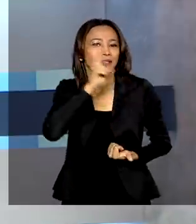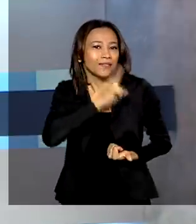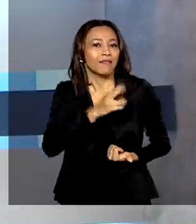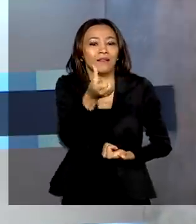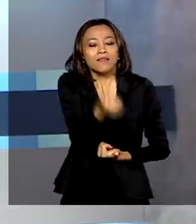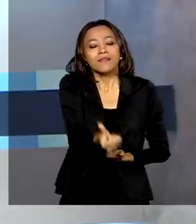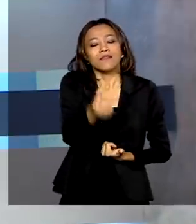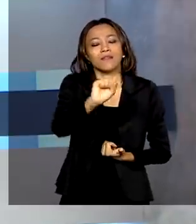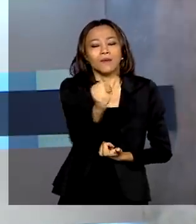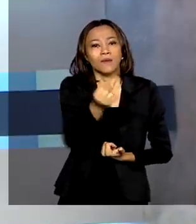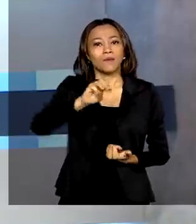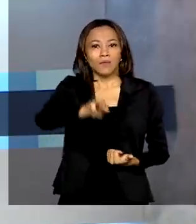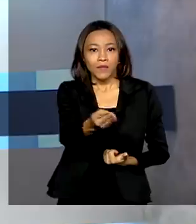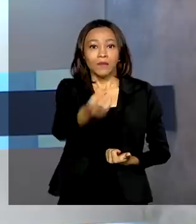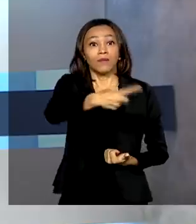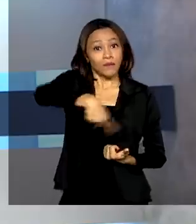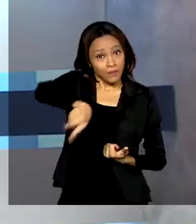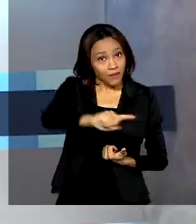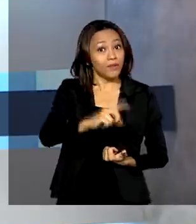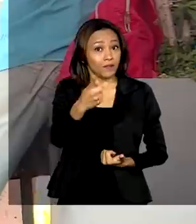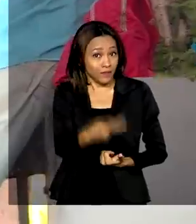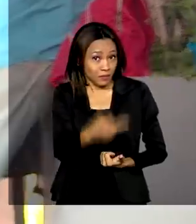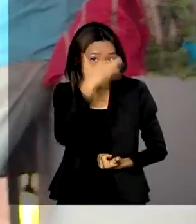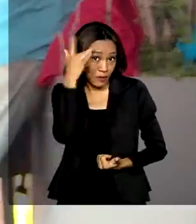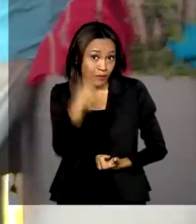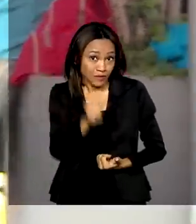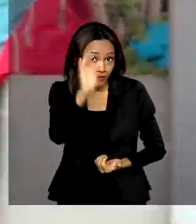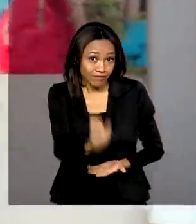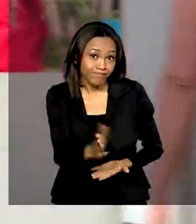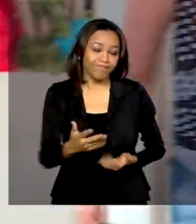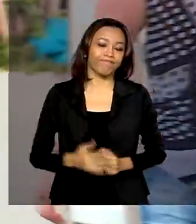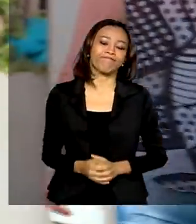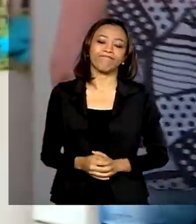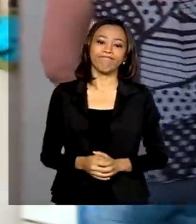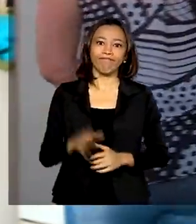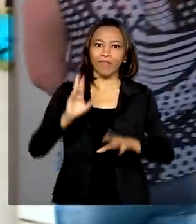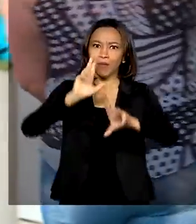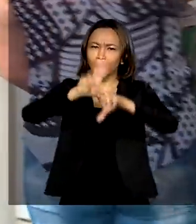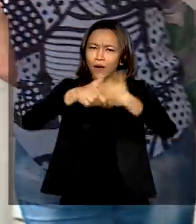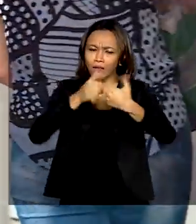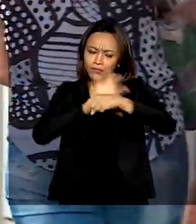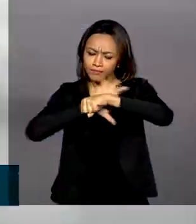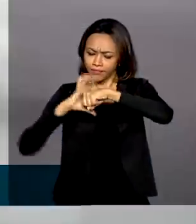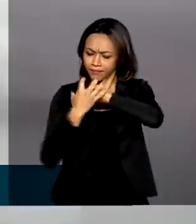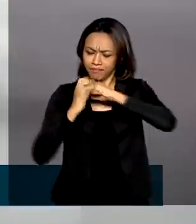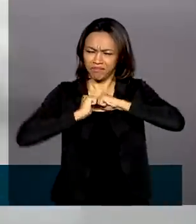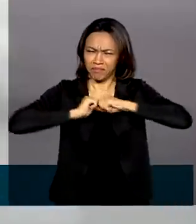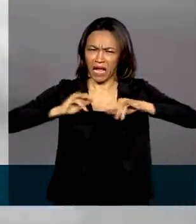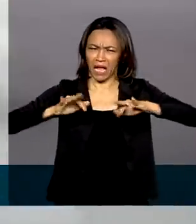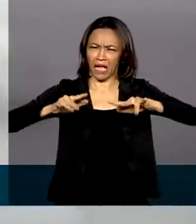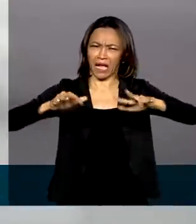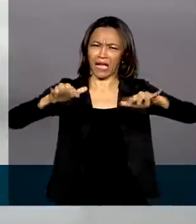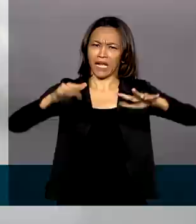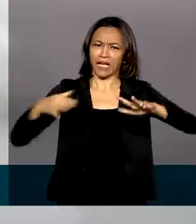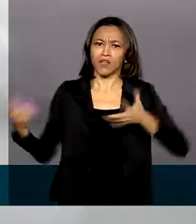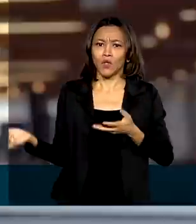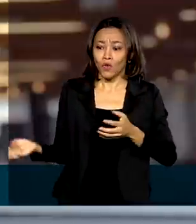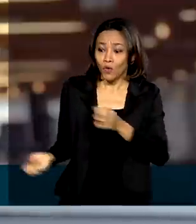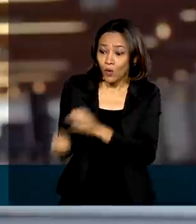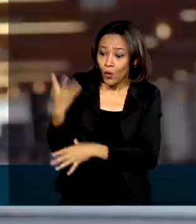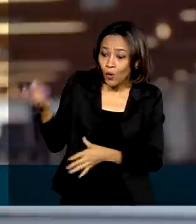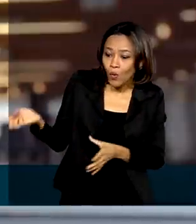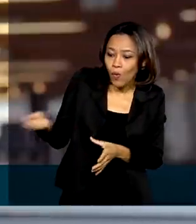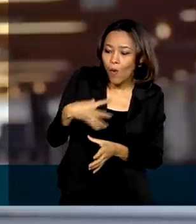68 milhões de brasileiros? Com a pandemia do coronavírus, novos serviços